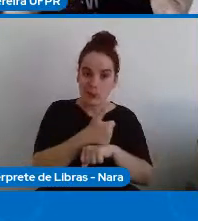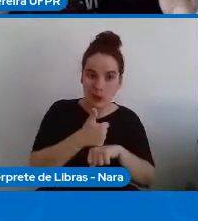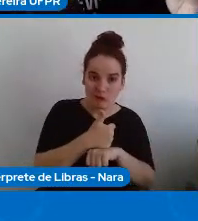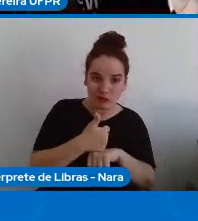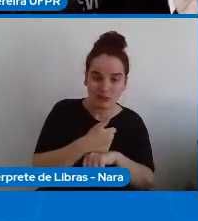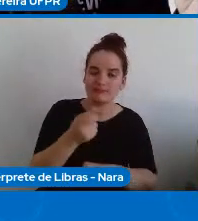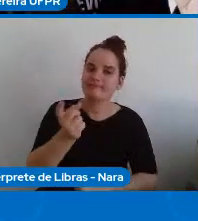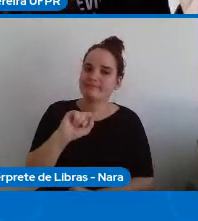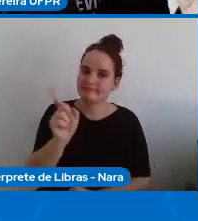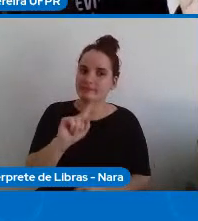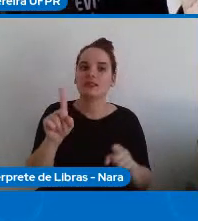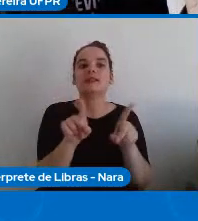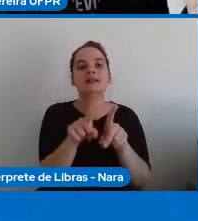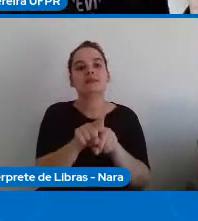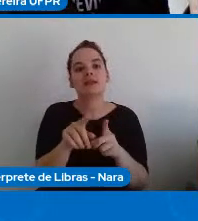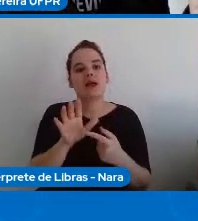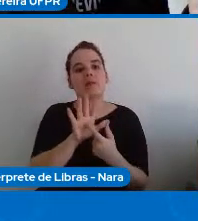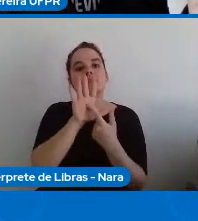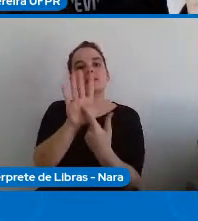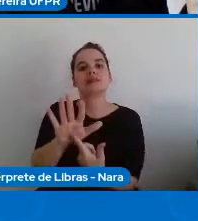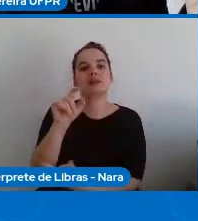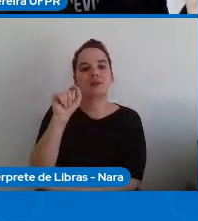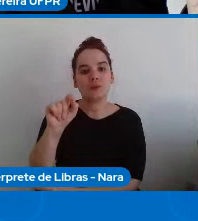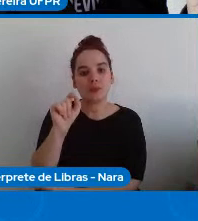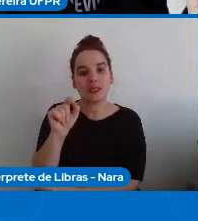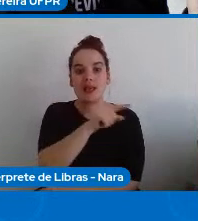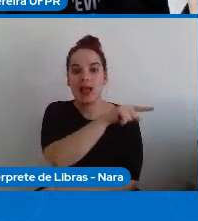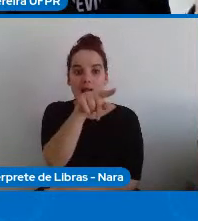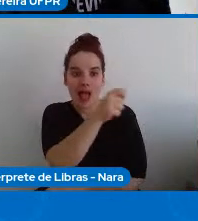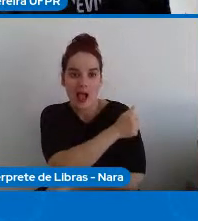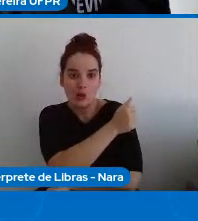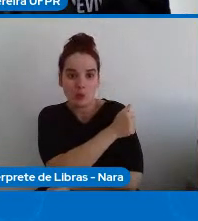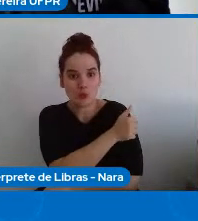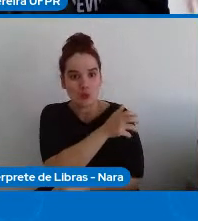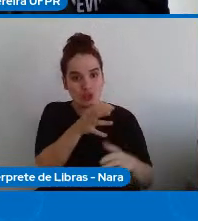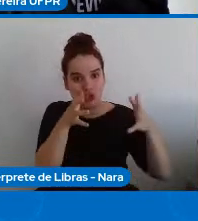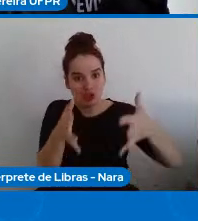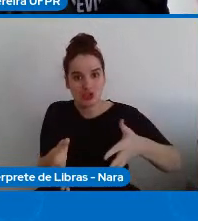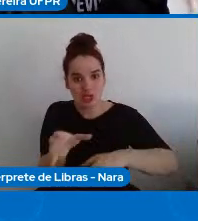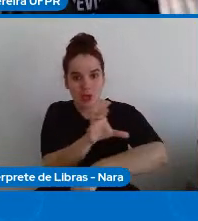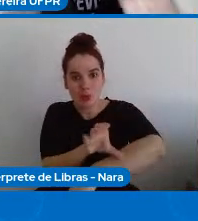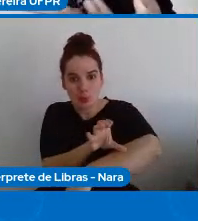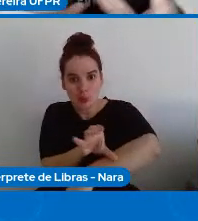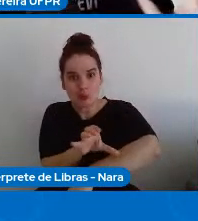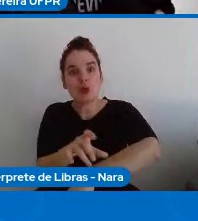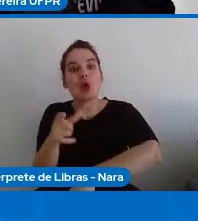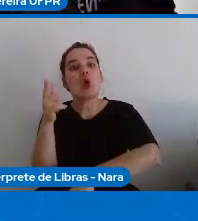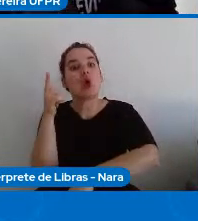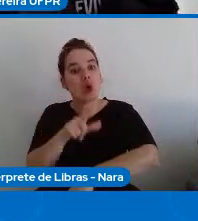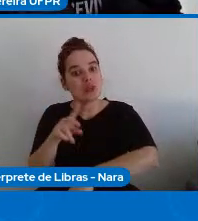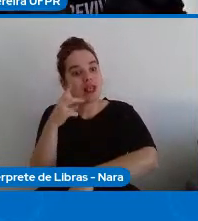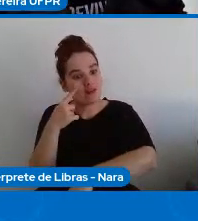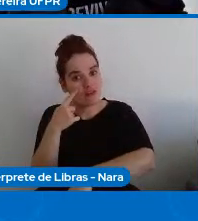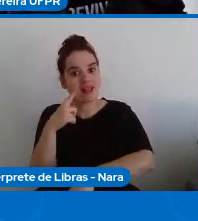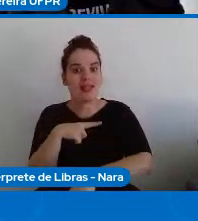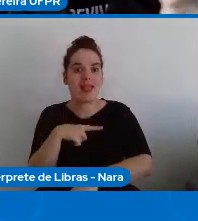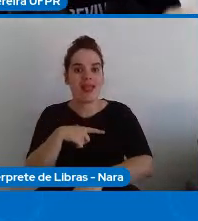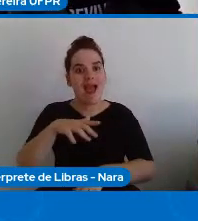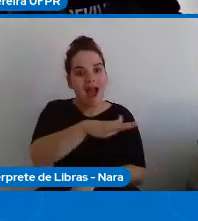apresentar as pessoas ingressantes do curso várias áreas da computação e de uma forma